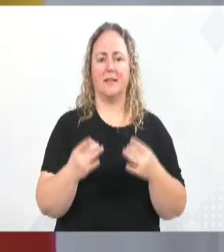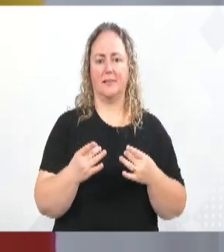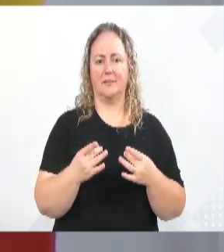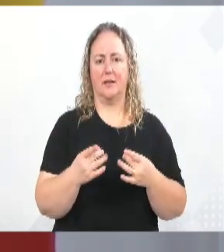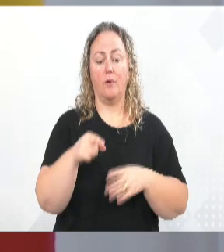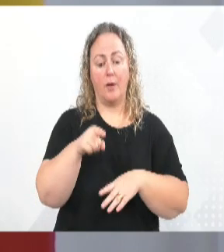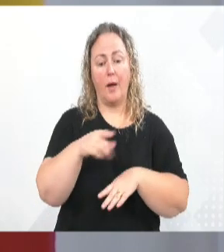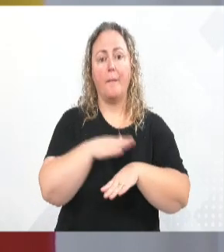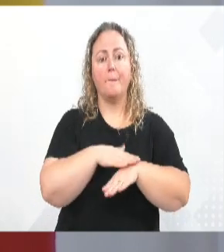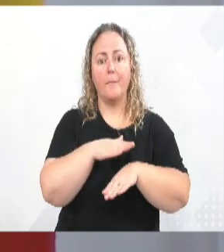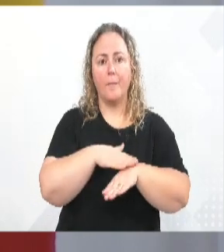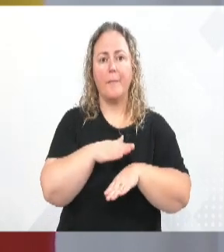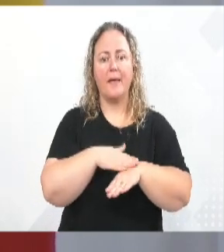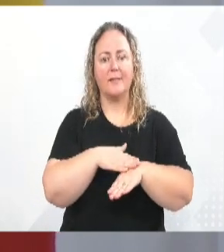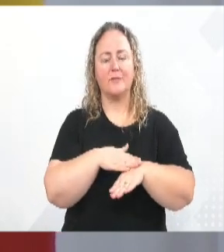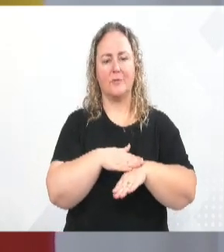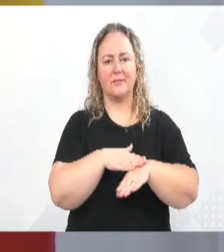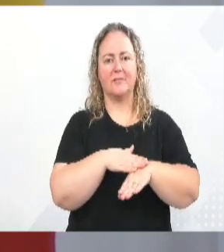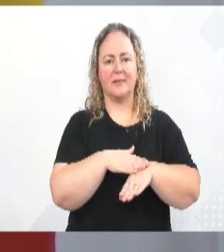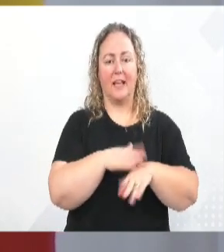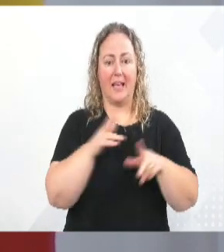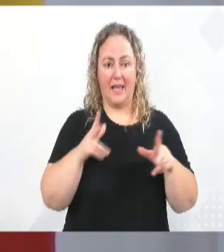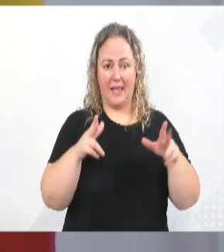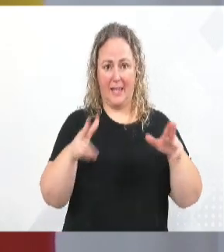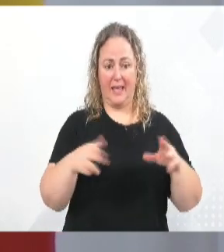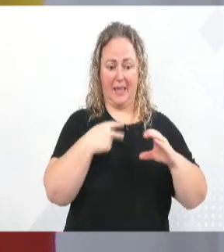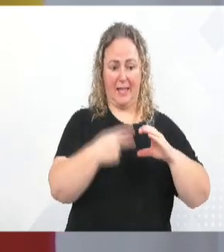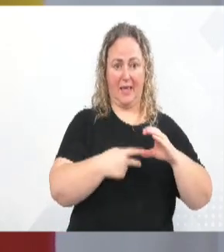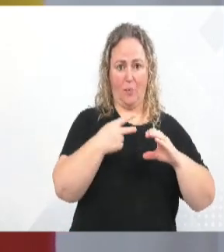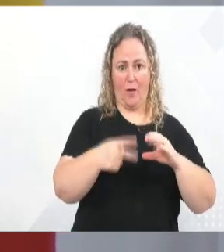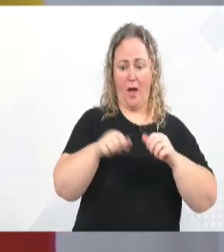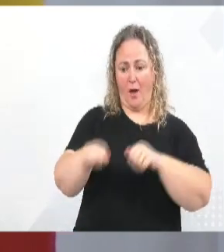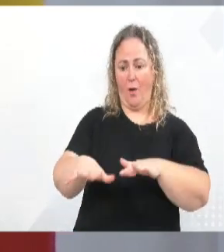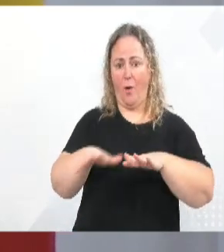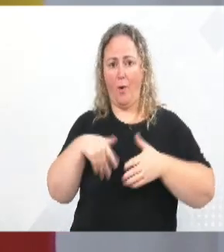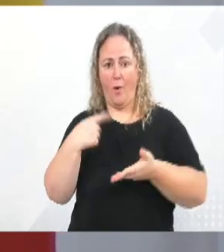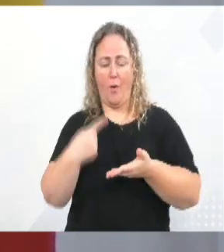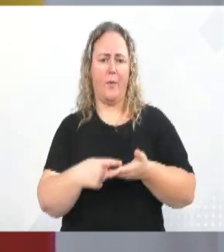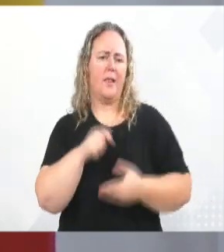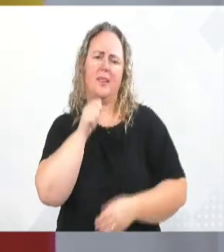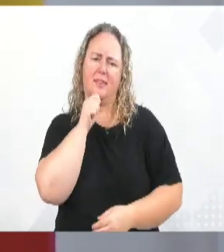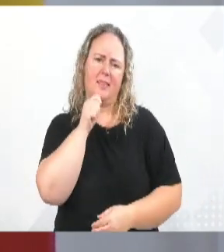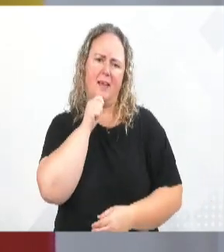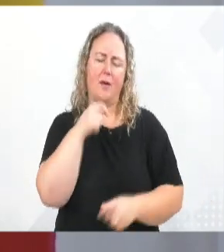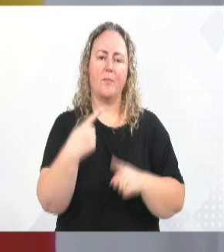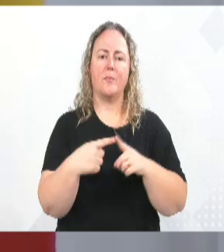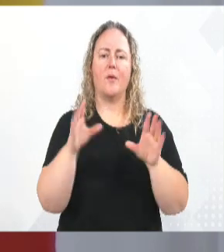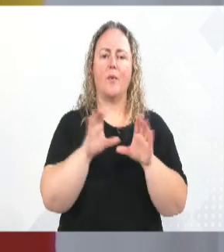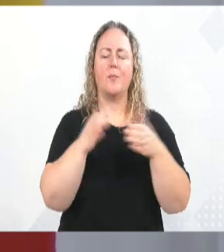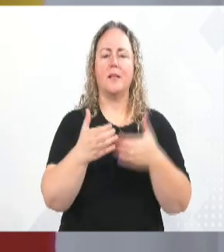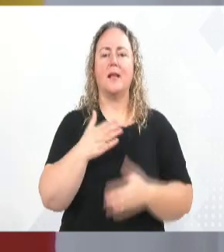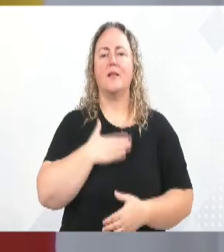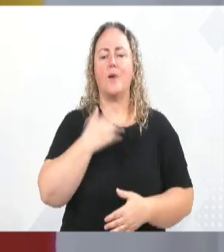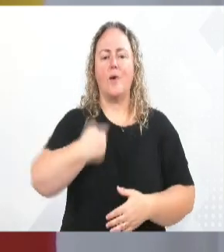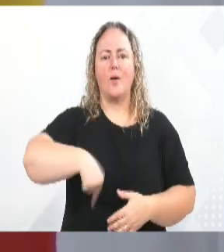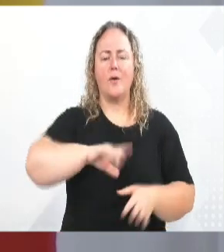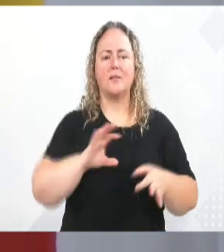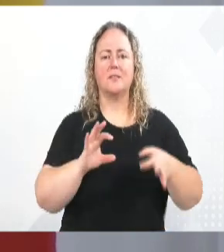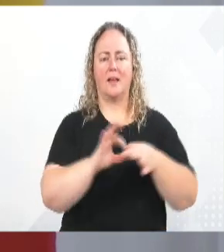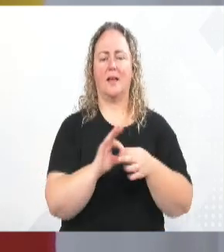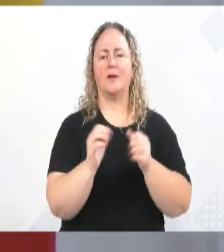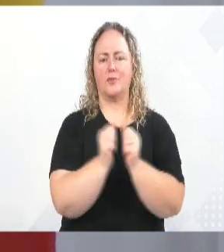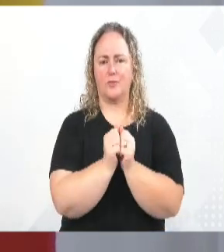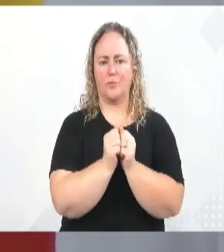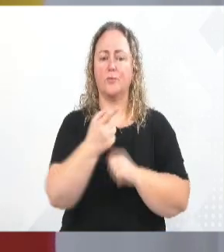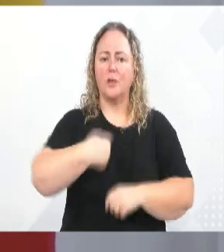entendo que são coisas de organização interna, que é legal que a gente esteja presente também, porque nós também somos cobrados pela comunidade, a gente gosta de acompanhar, porque faz parte da nossa